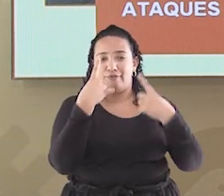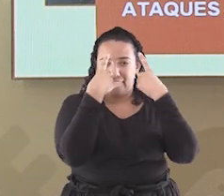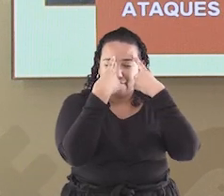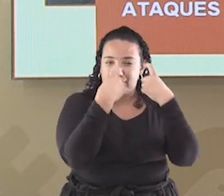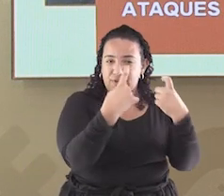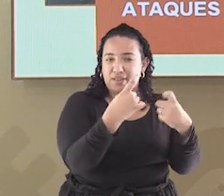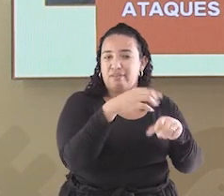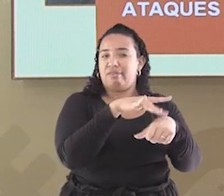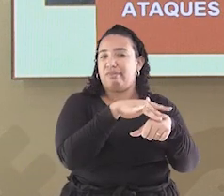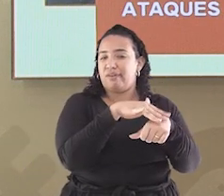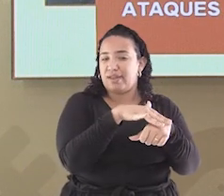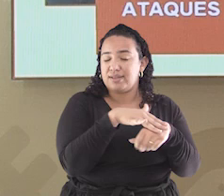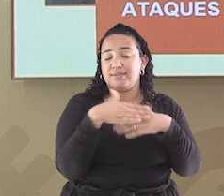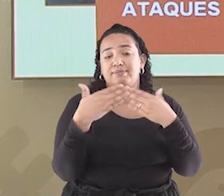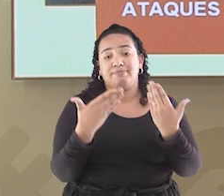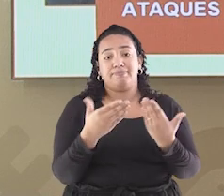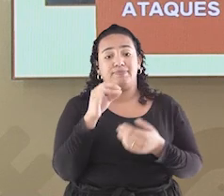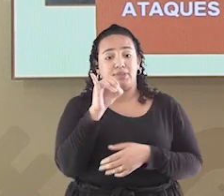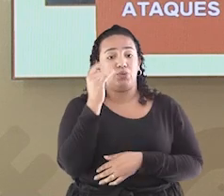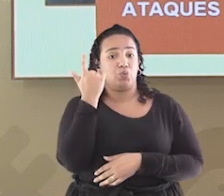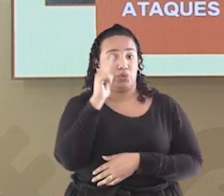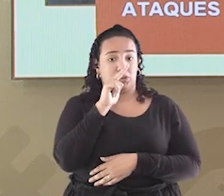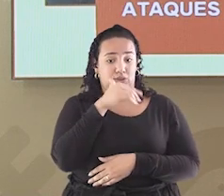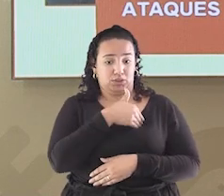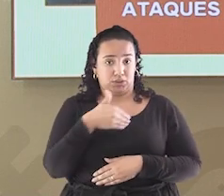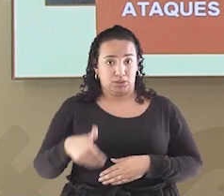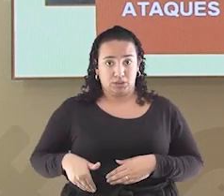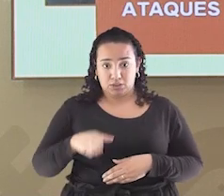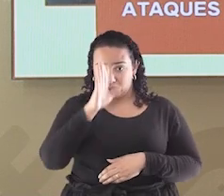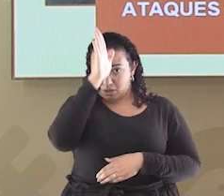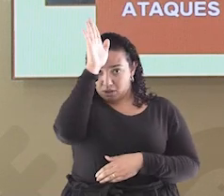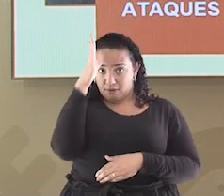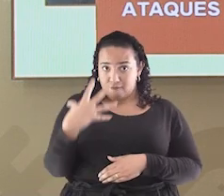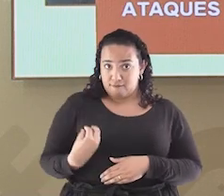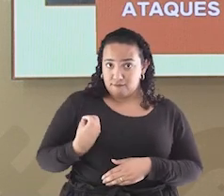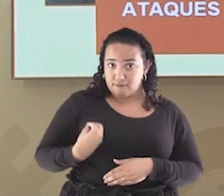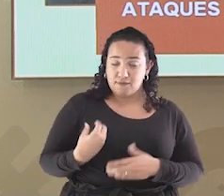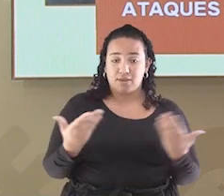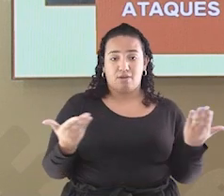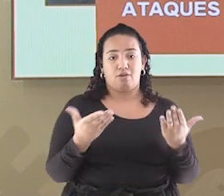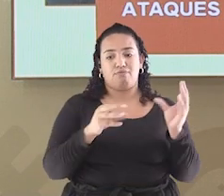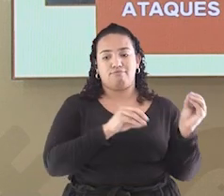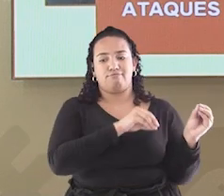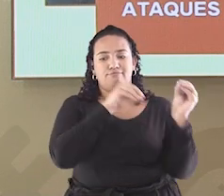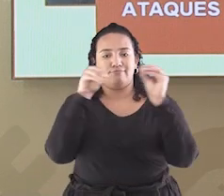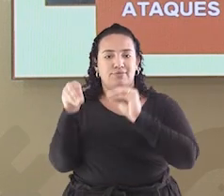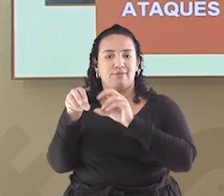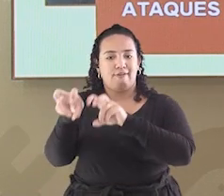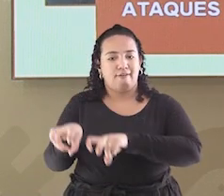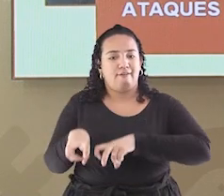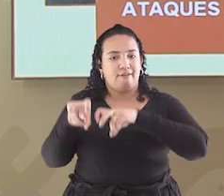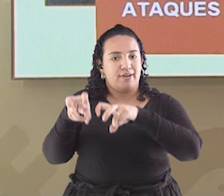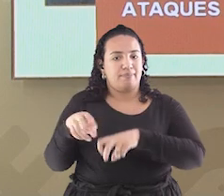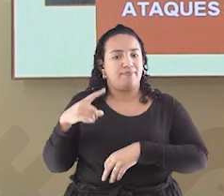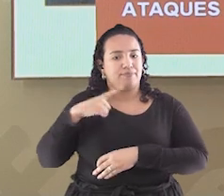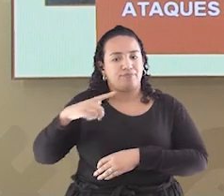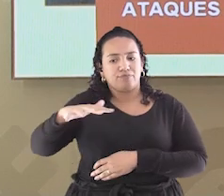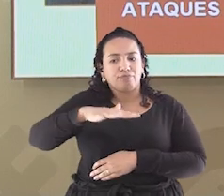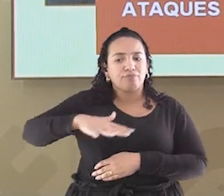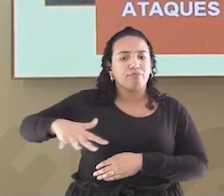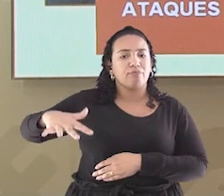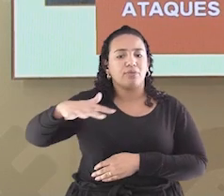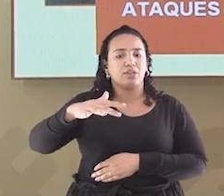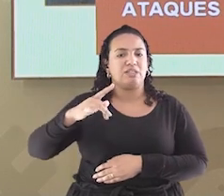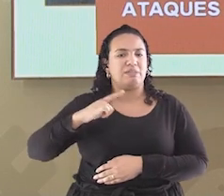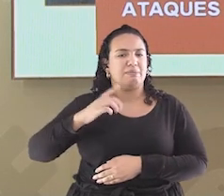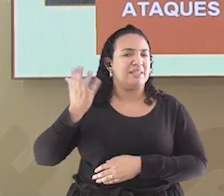Os sobreviventes do fim do Império Romano passaram a reunir-se nas zonas rurais, onde ficavam as grandes propriedades de antigos